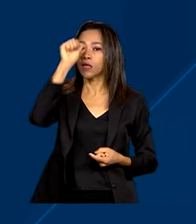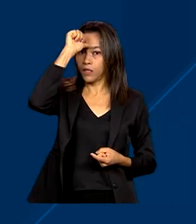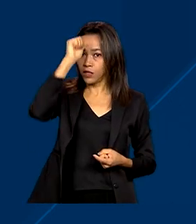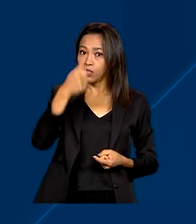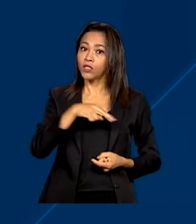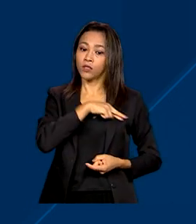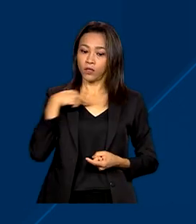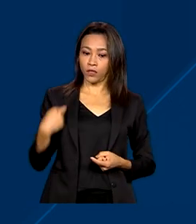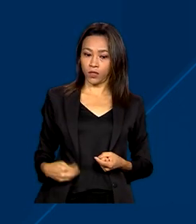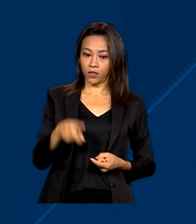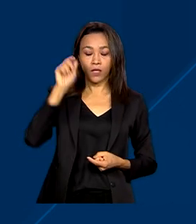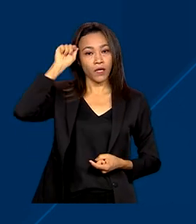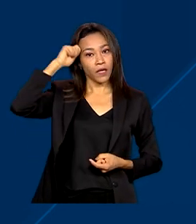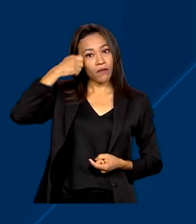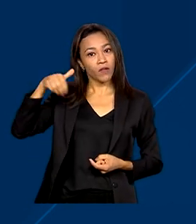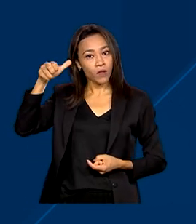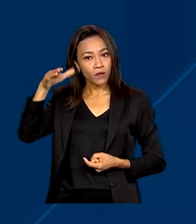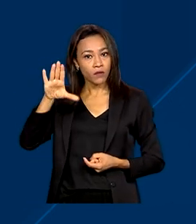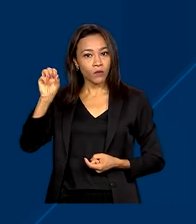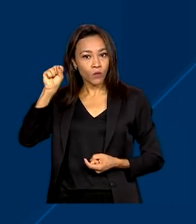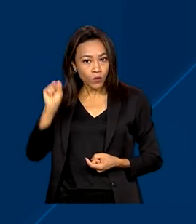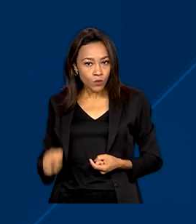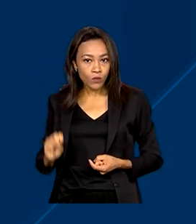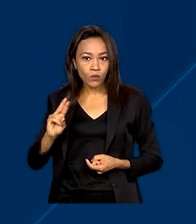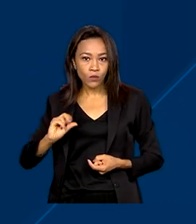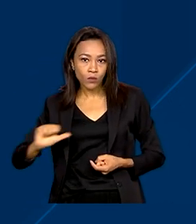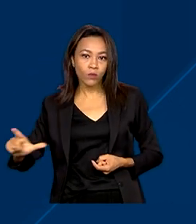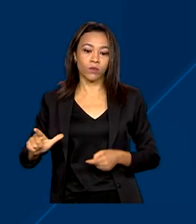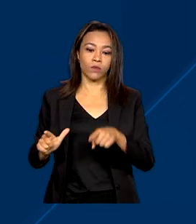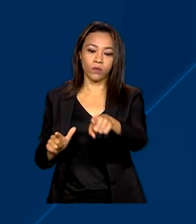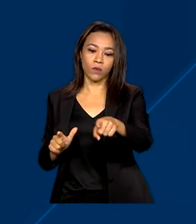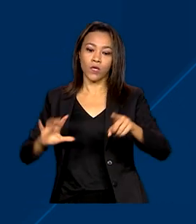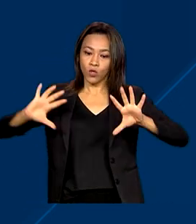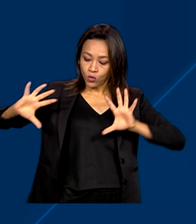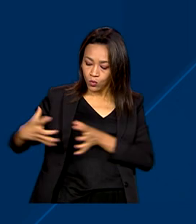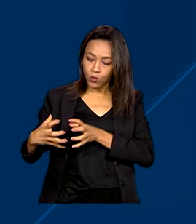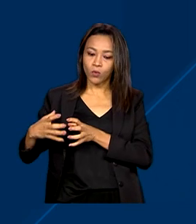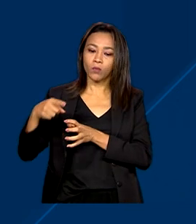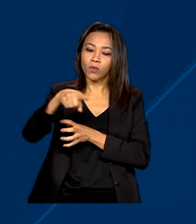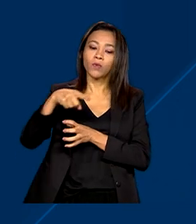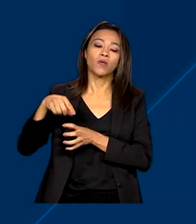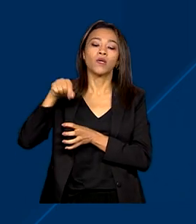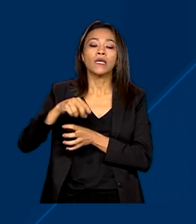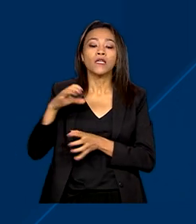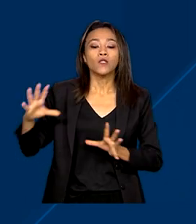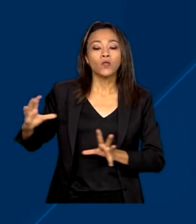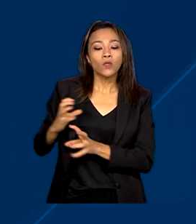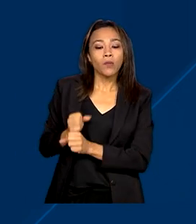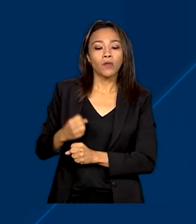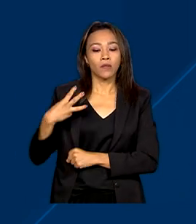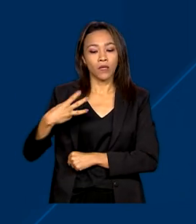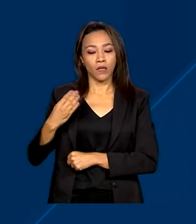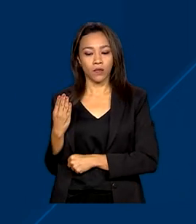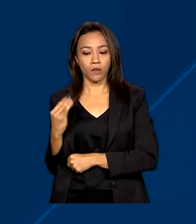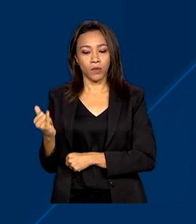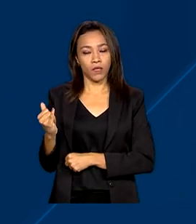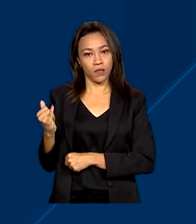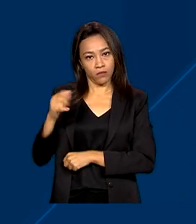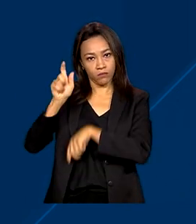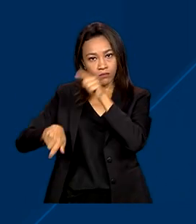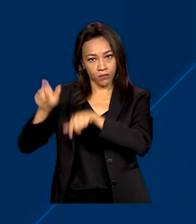e África do Sul. Somados, os países do bloco reúnem 3 bilhões de pessoas e